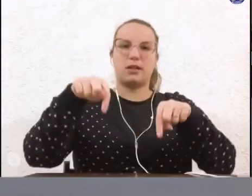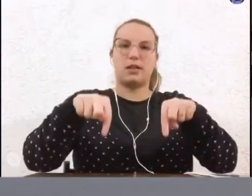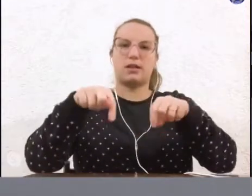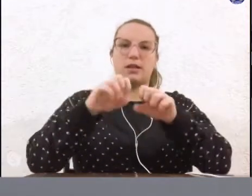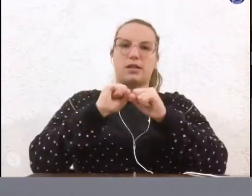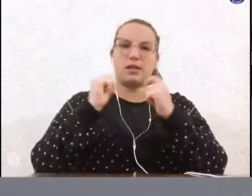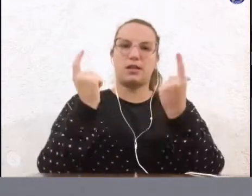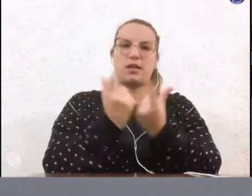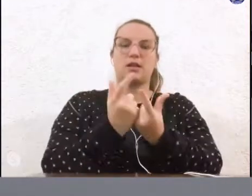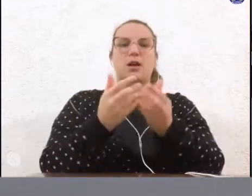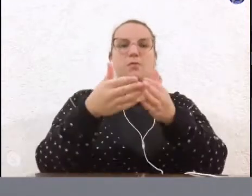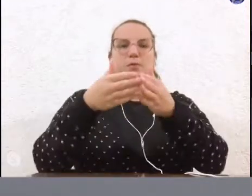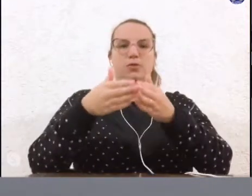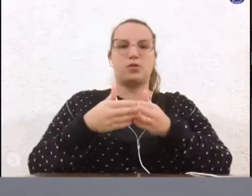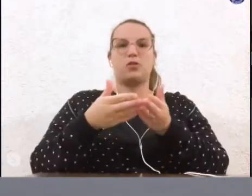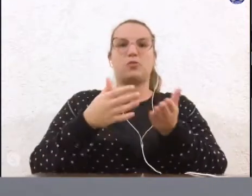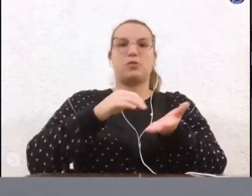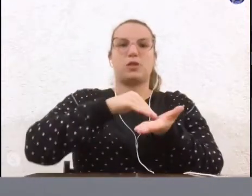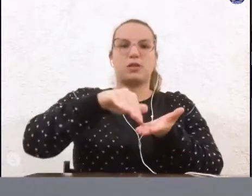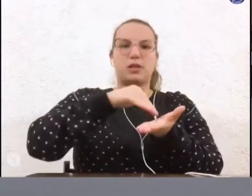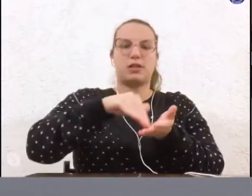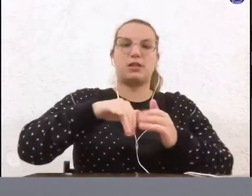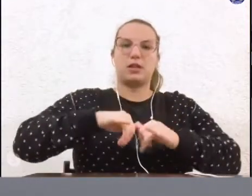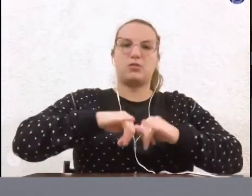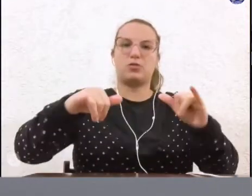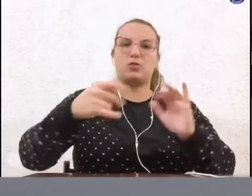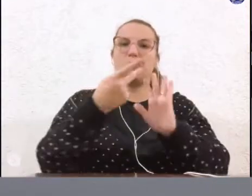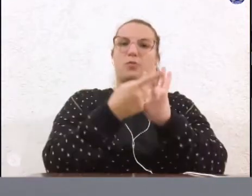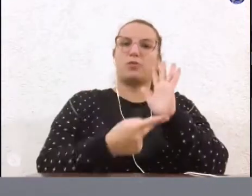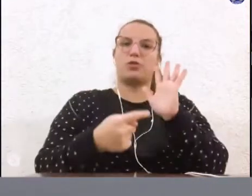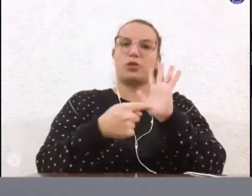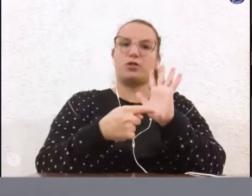Solicito, senhora secretária, que anuncie os projetos que deram entrada.